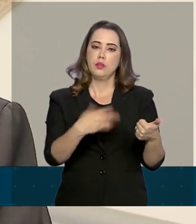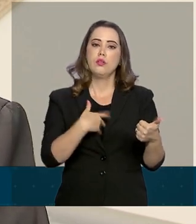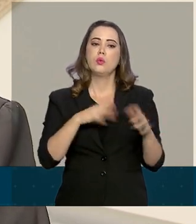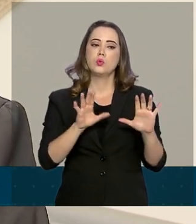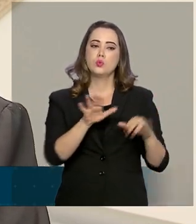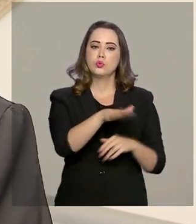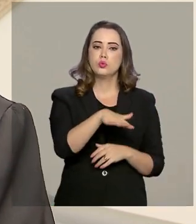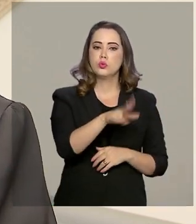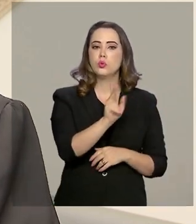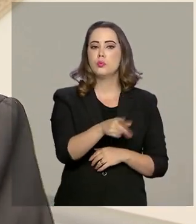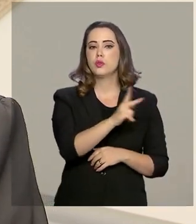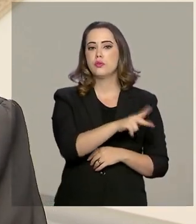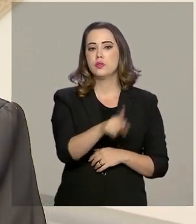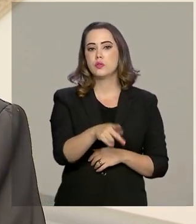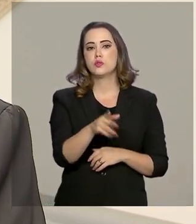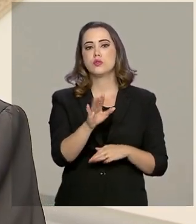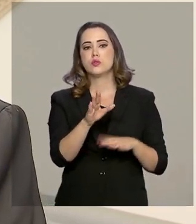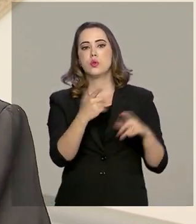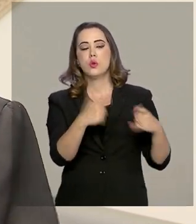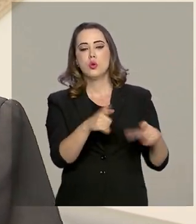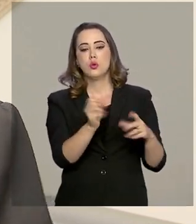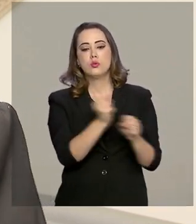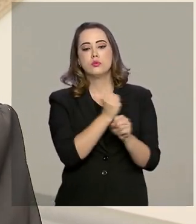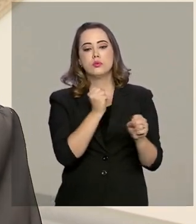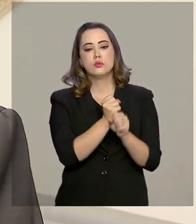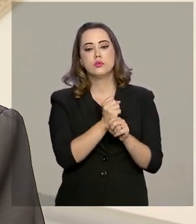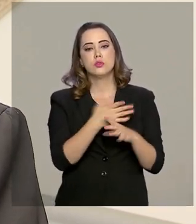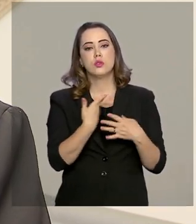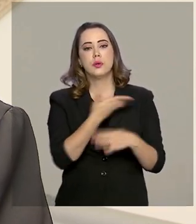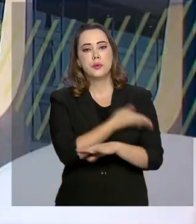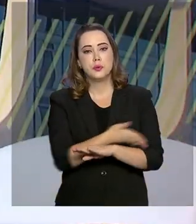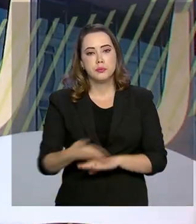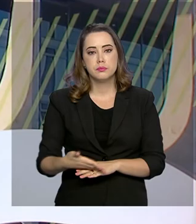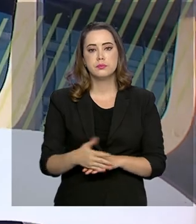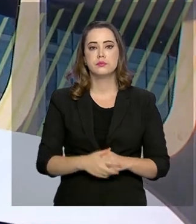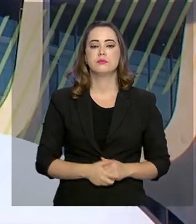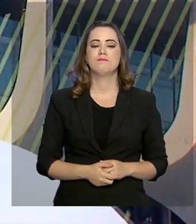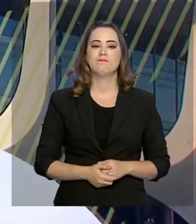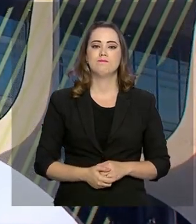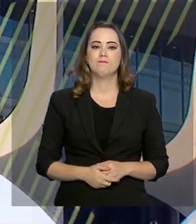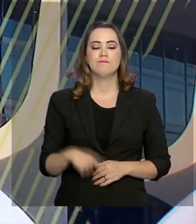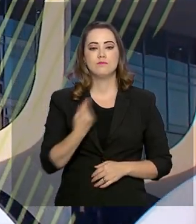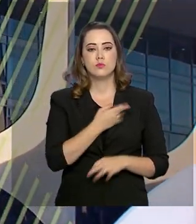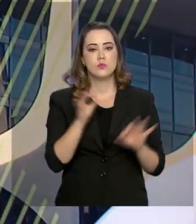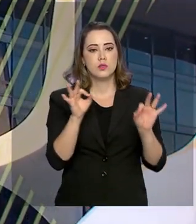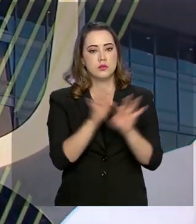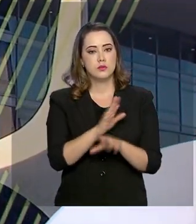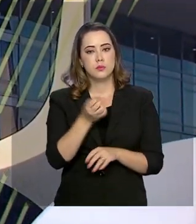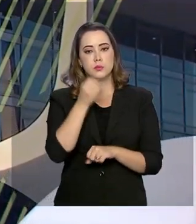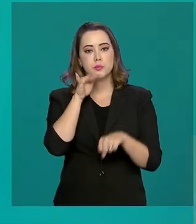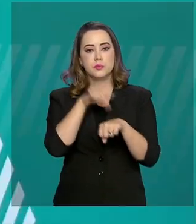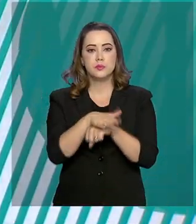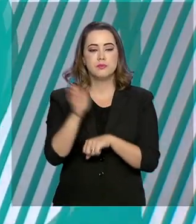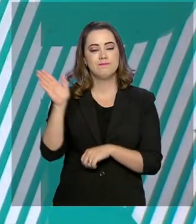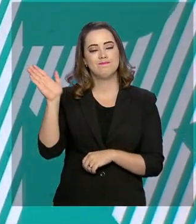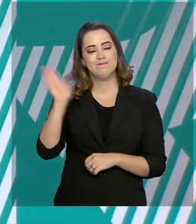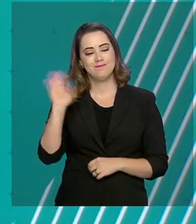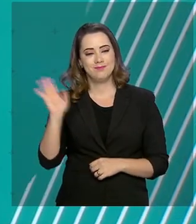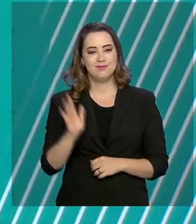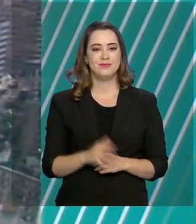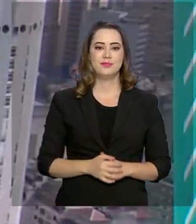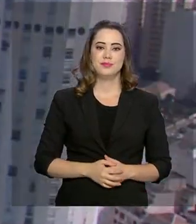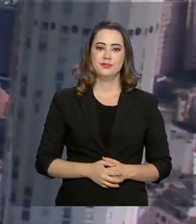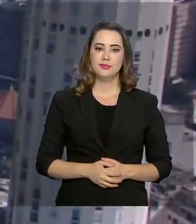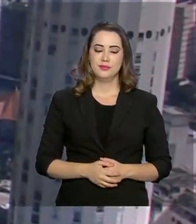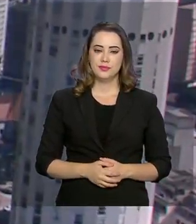áreas, professor, a estrutura física, a disciplina. A gente fica por aqui. Uma boa noite para você